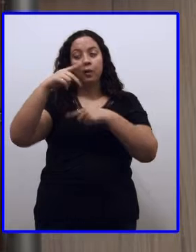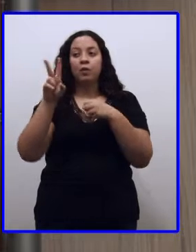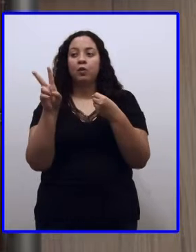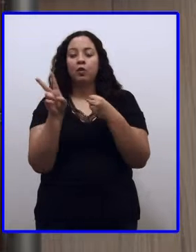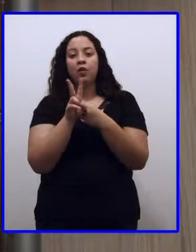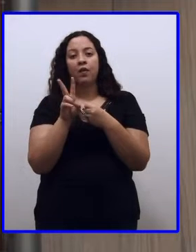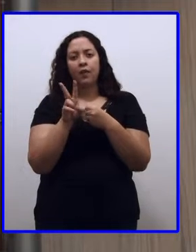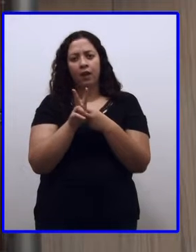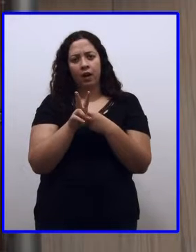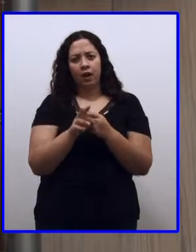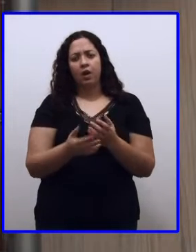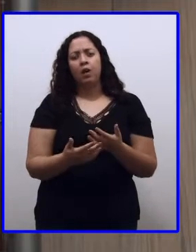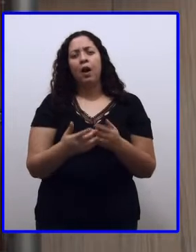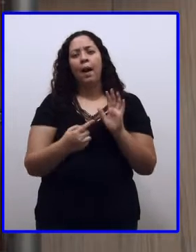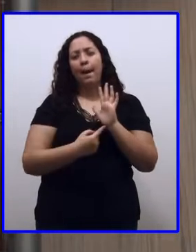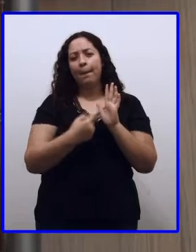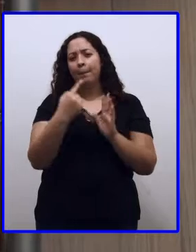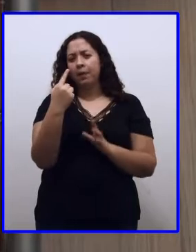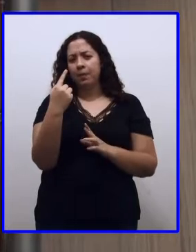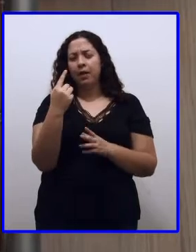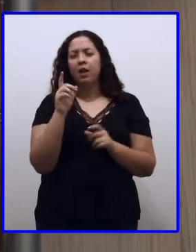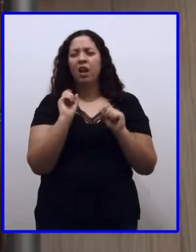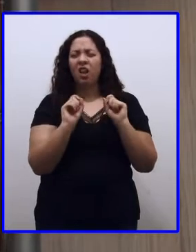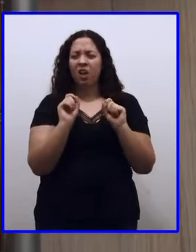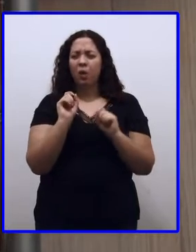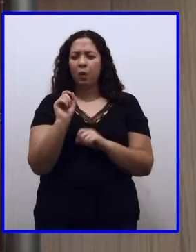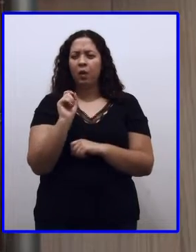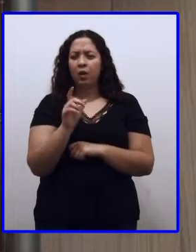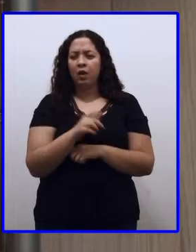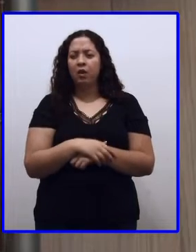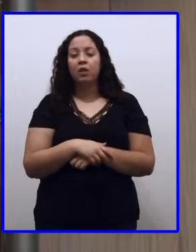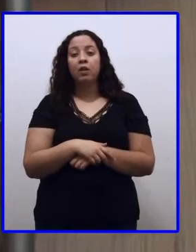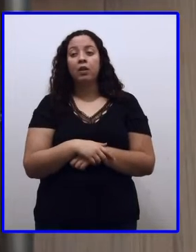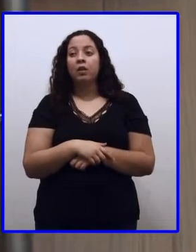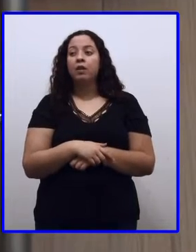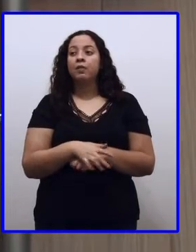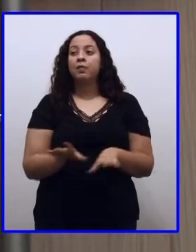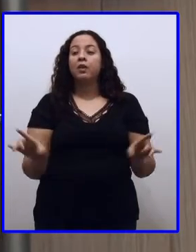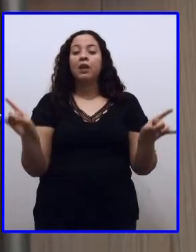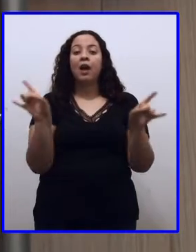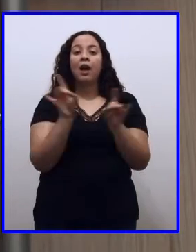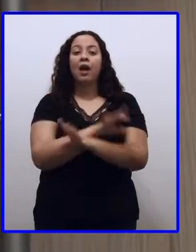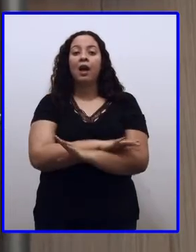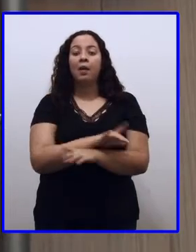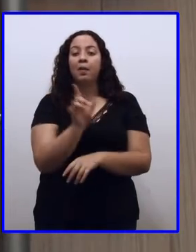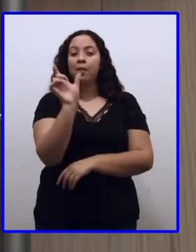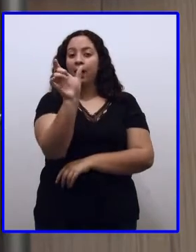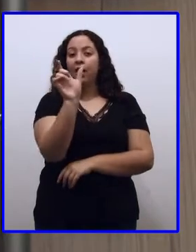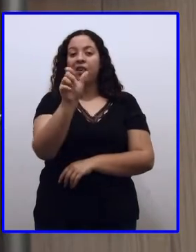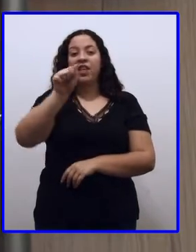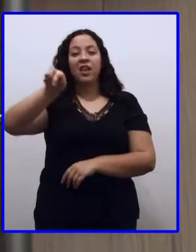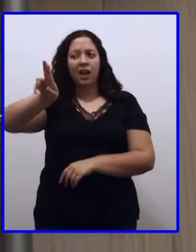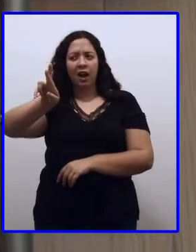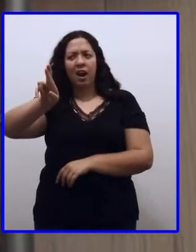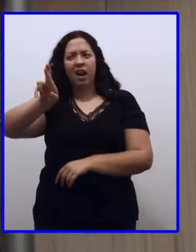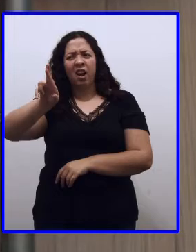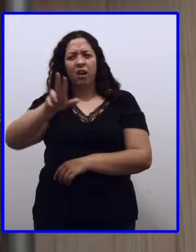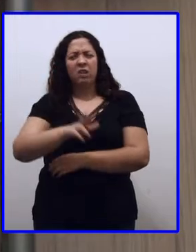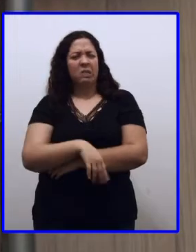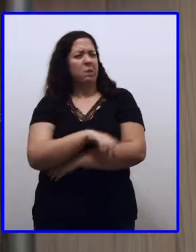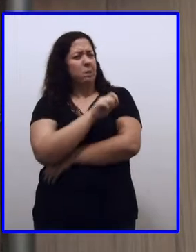A primeira conjugação verbal são aquelas que têm o término ar. Ar? Sim.